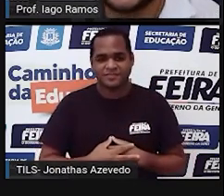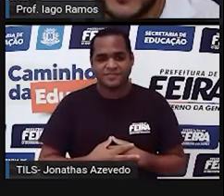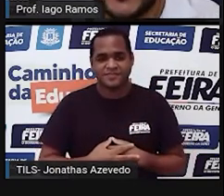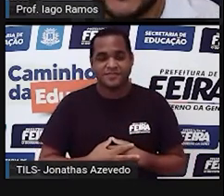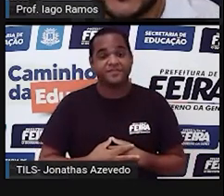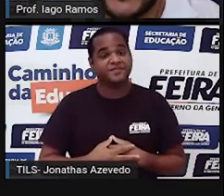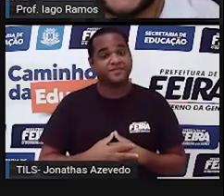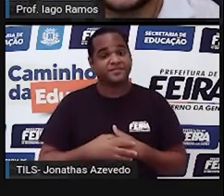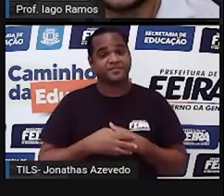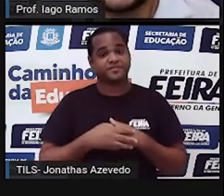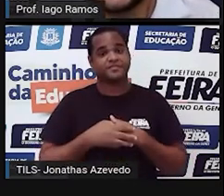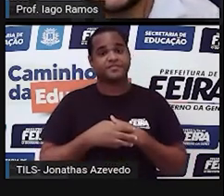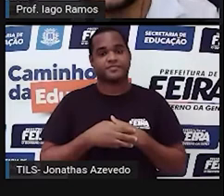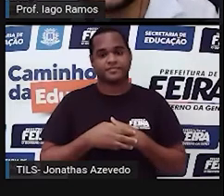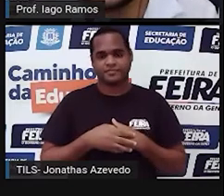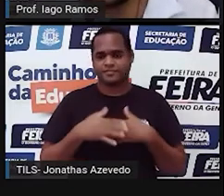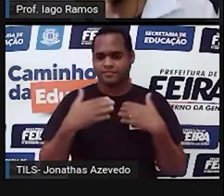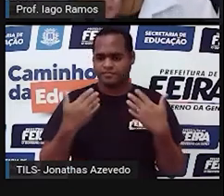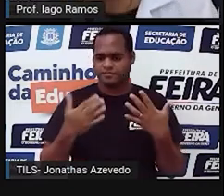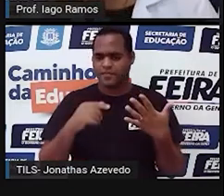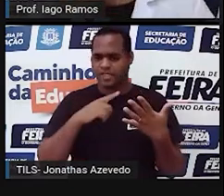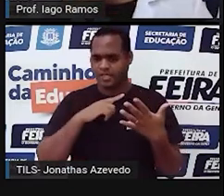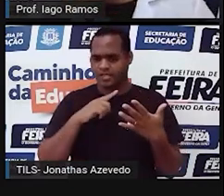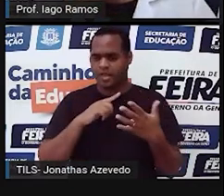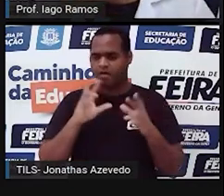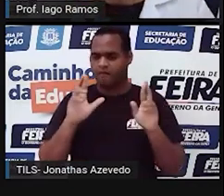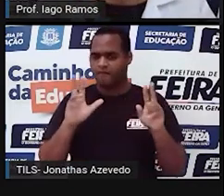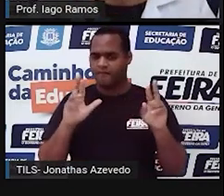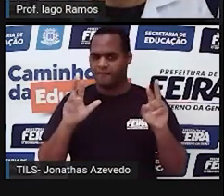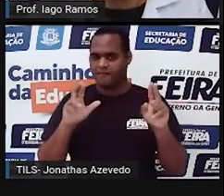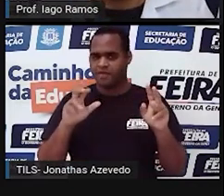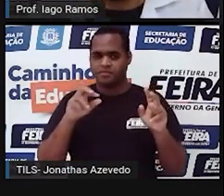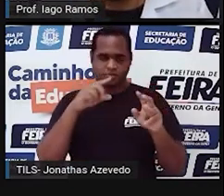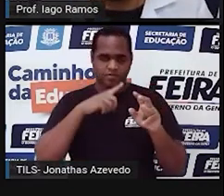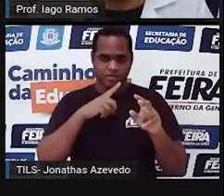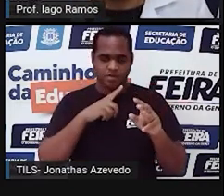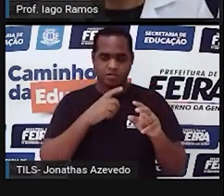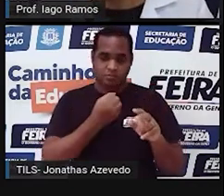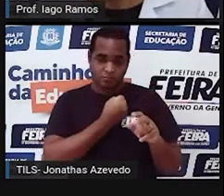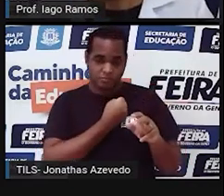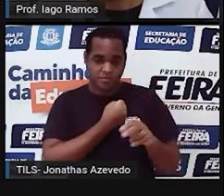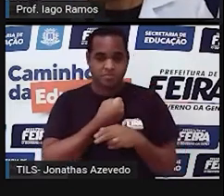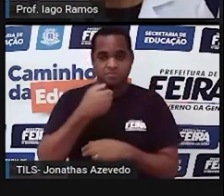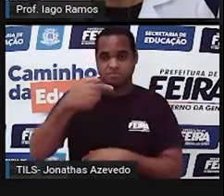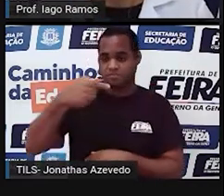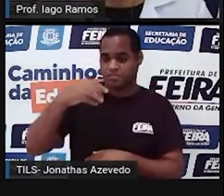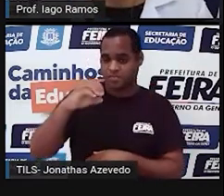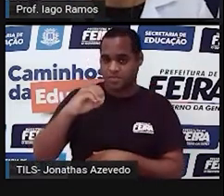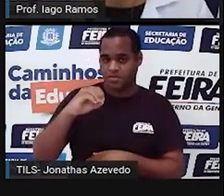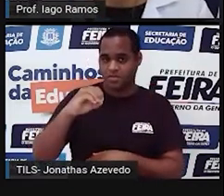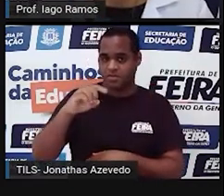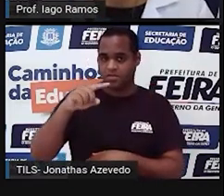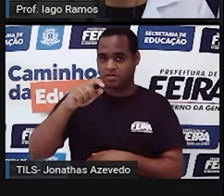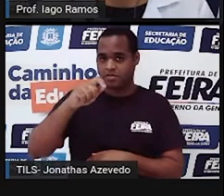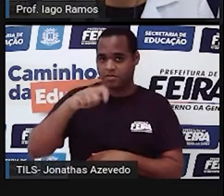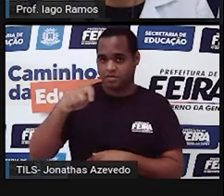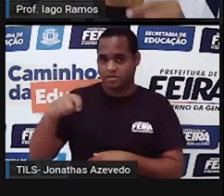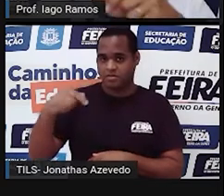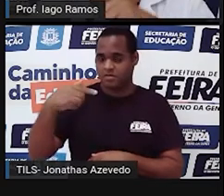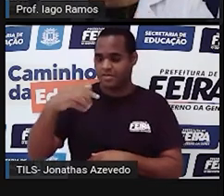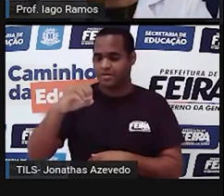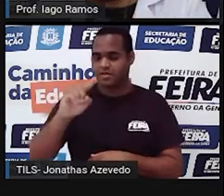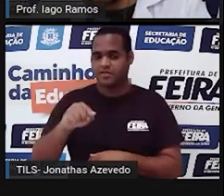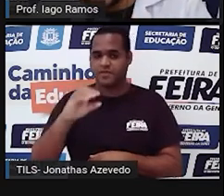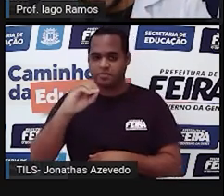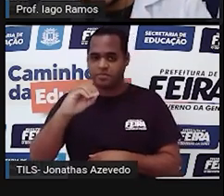né, existe uma diferençazinha entre o número 70, escrito como 70